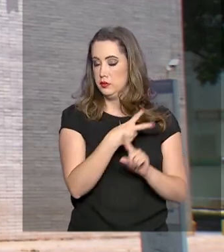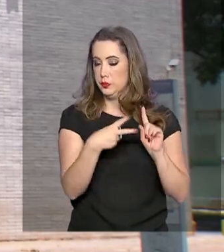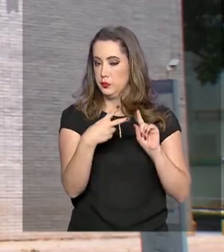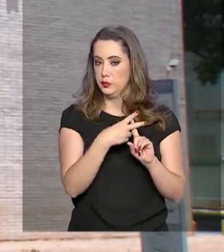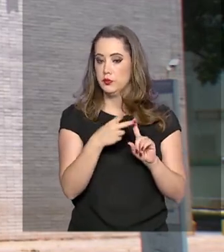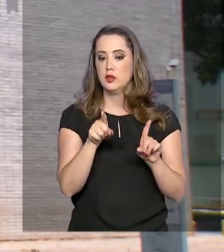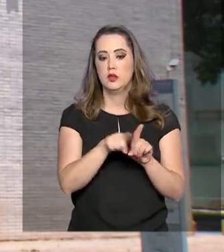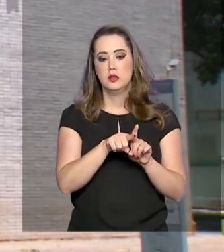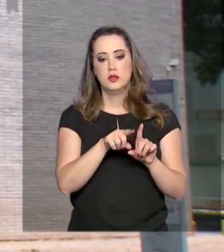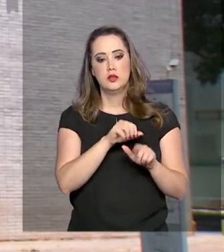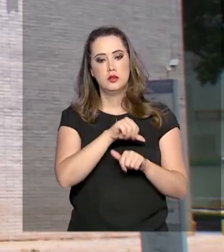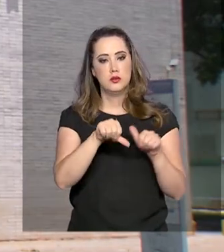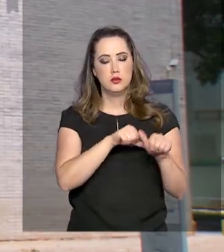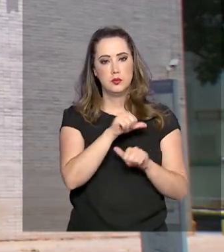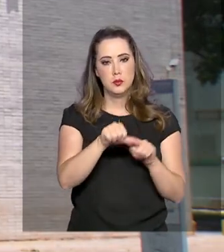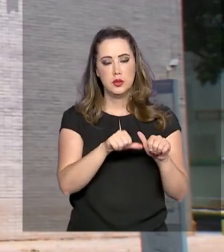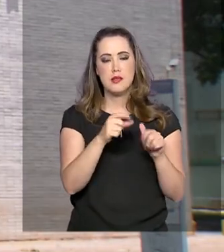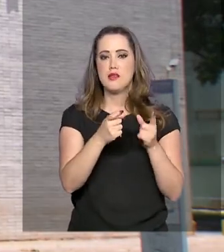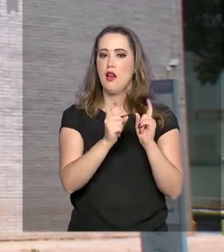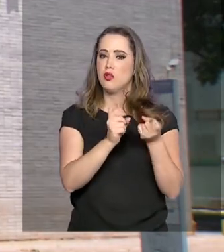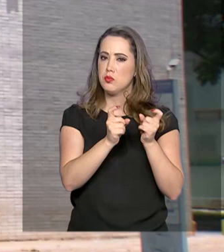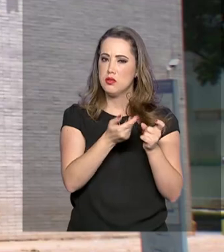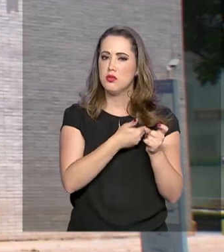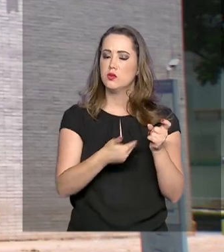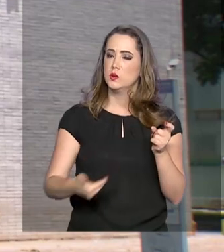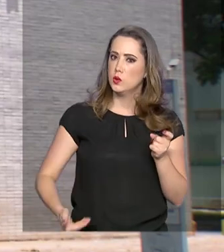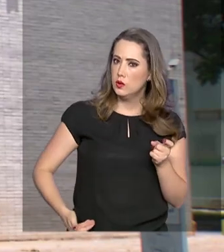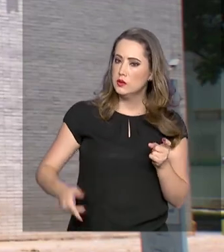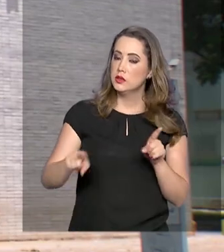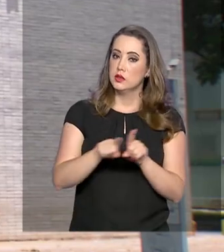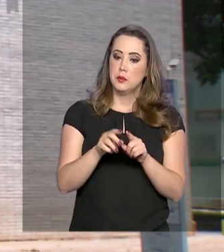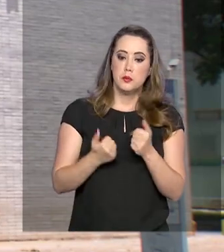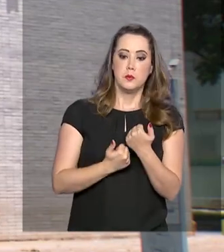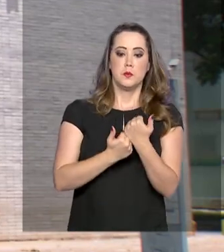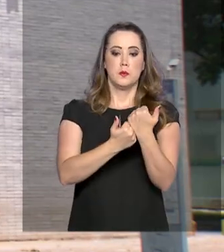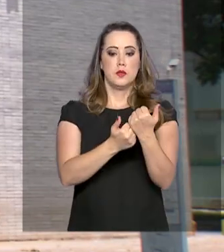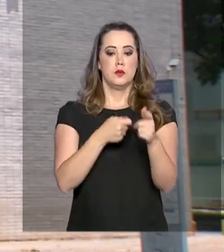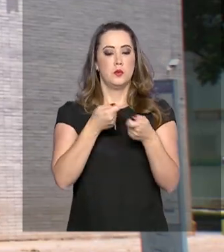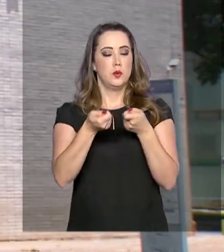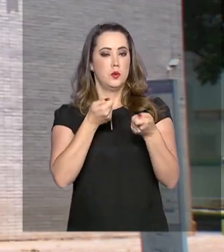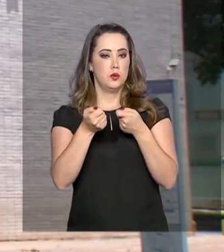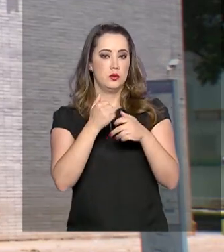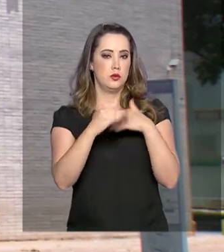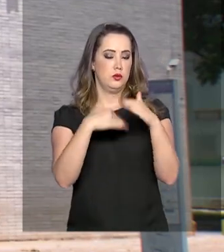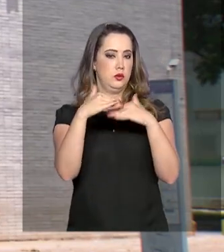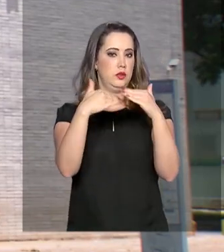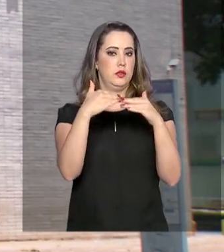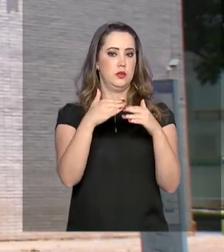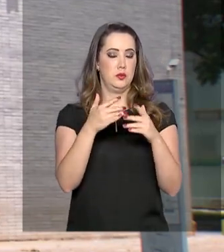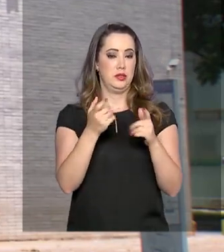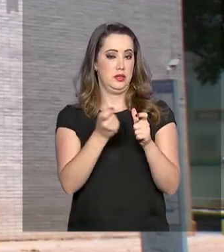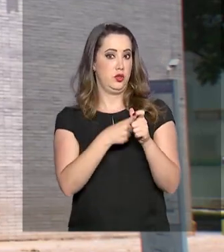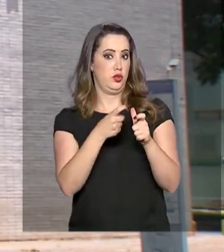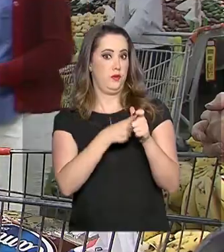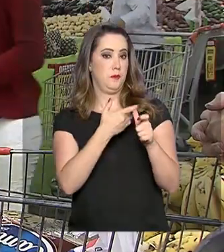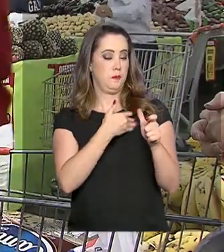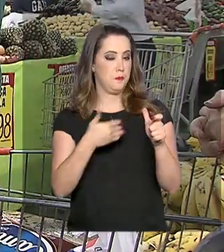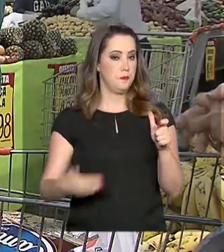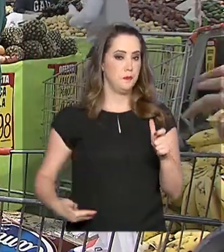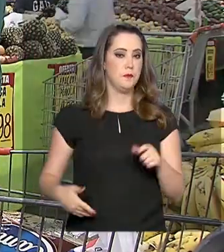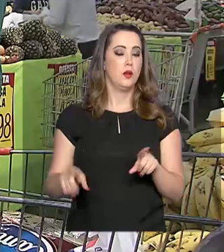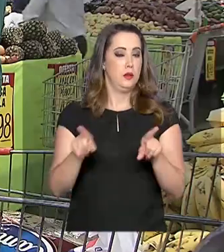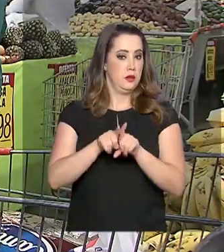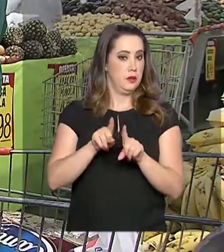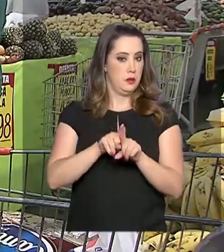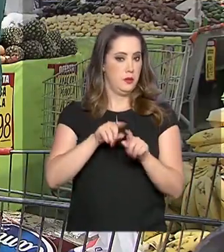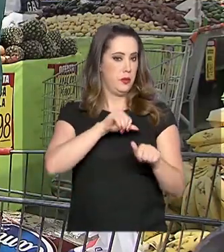Previdência e a reforma administrativa devem ajudar a controlar o crescimento da dívida pública. Houve